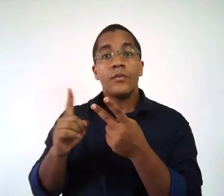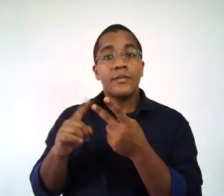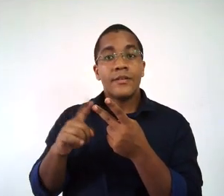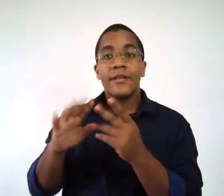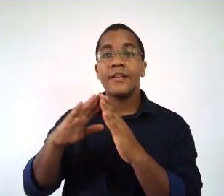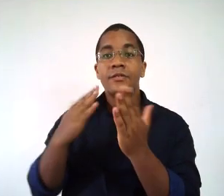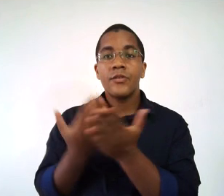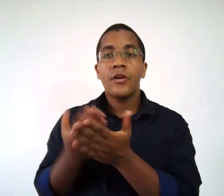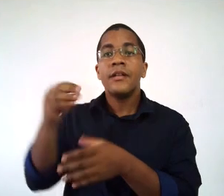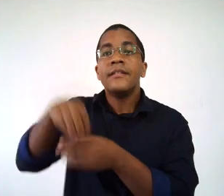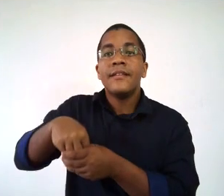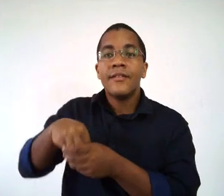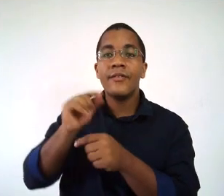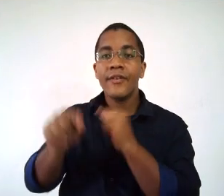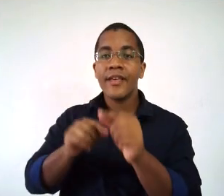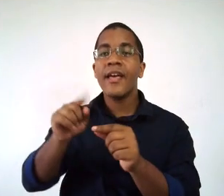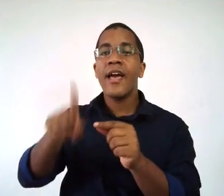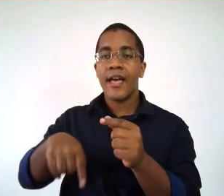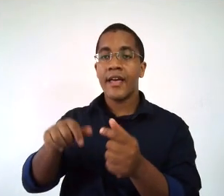Ah,